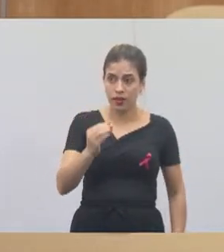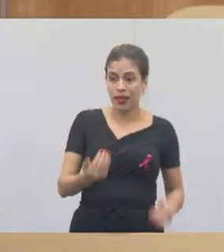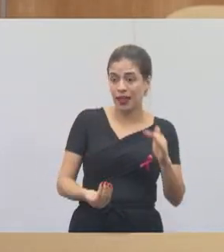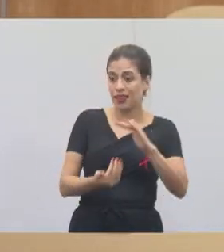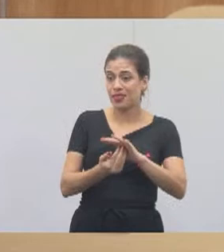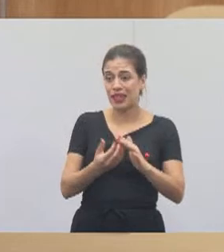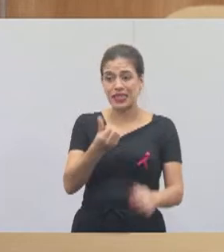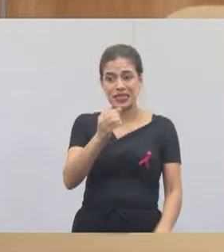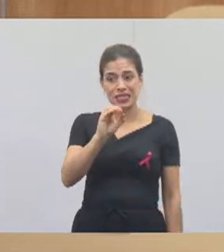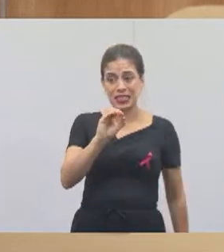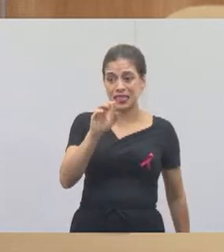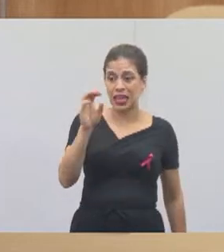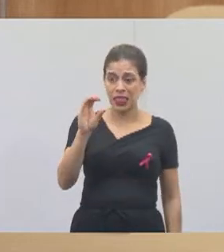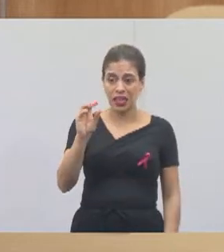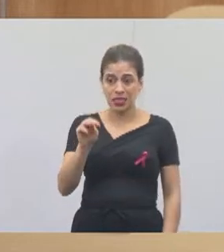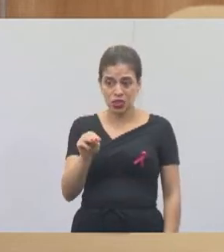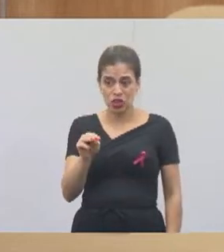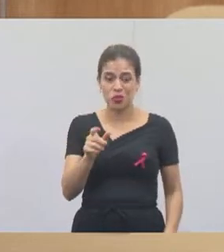centímetros em locais.